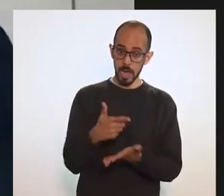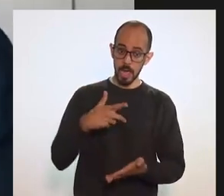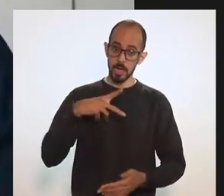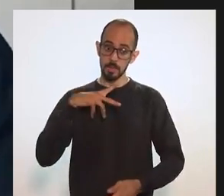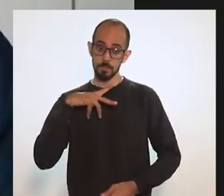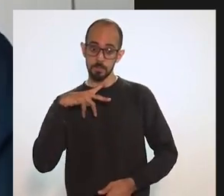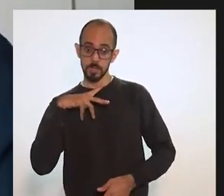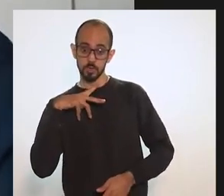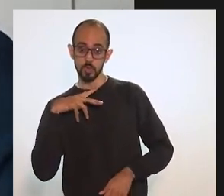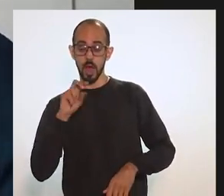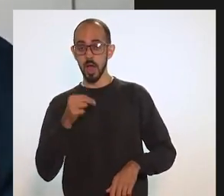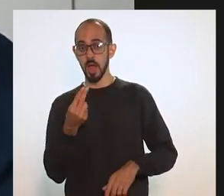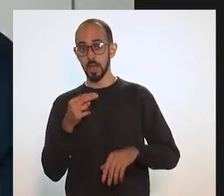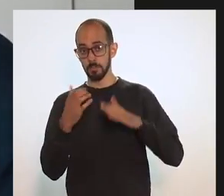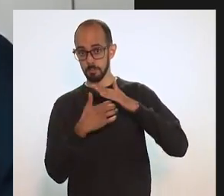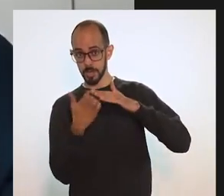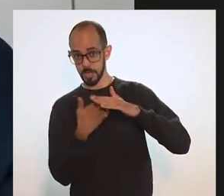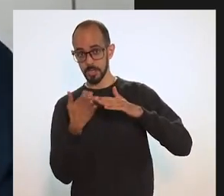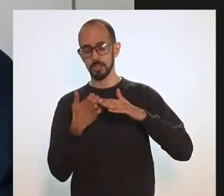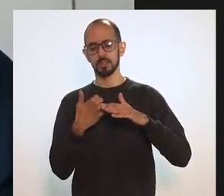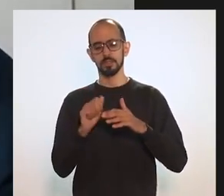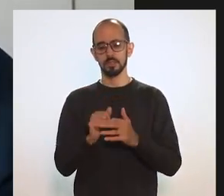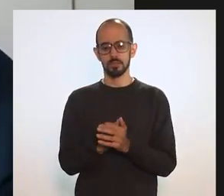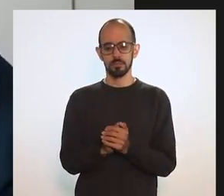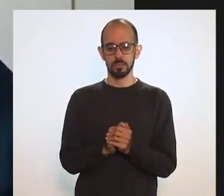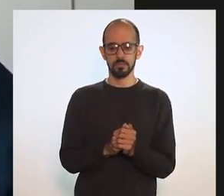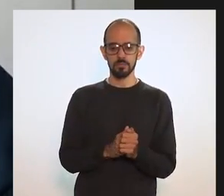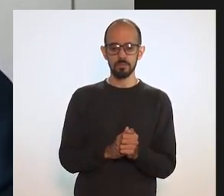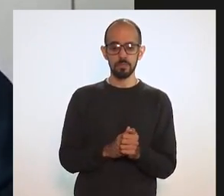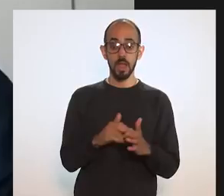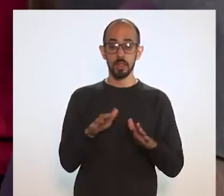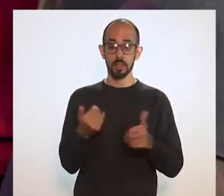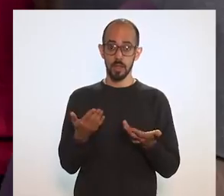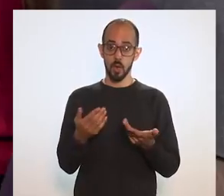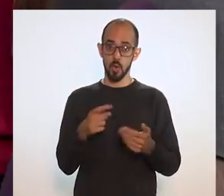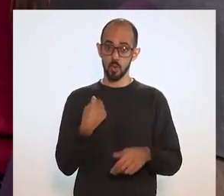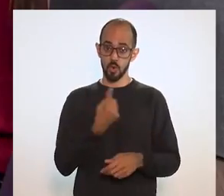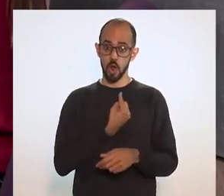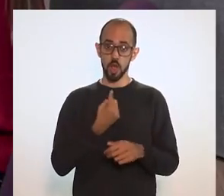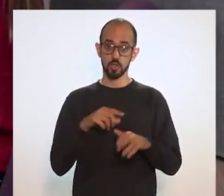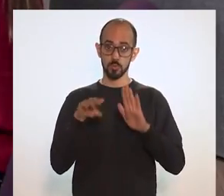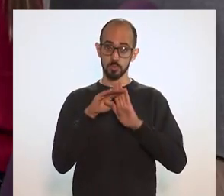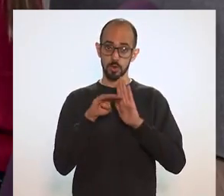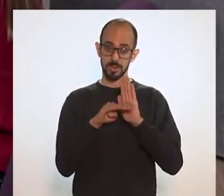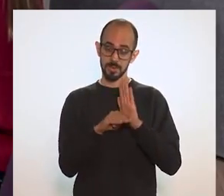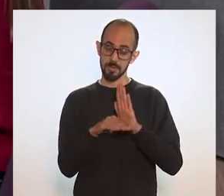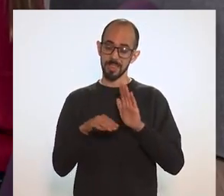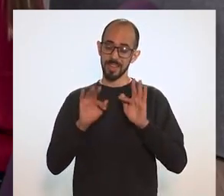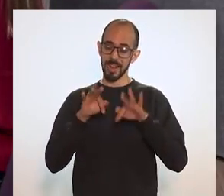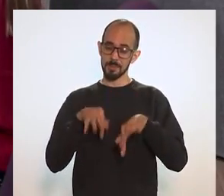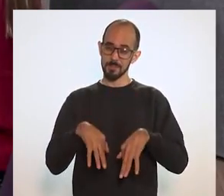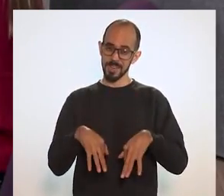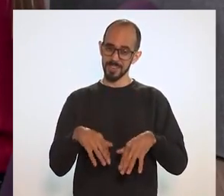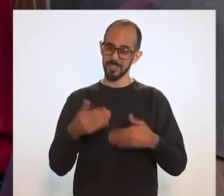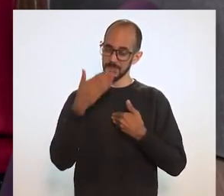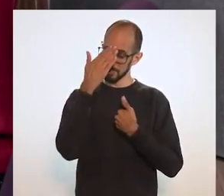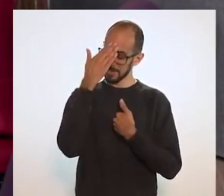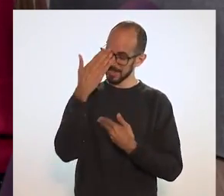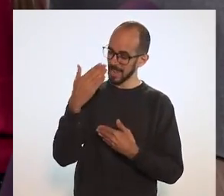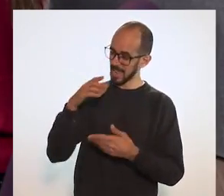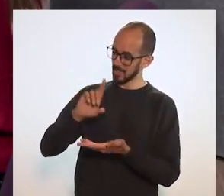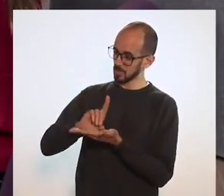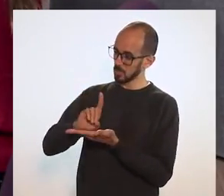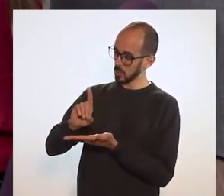puder pagar, ou a empresa ou individualmente quem puder comprar. Bom, gente, infelizmente, nosso programa está acabando, queria